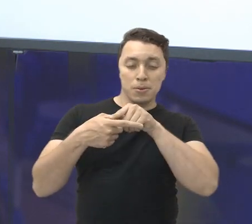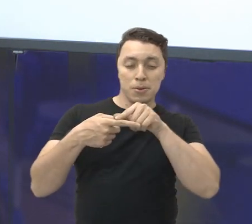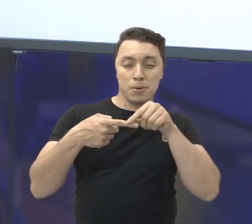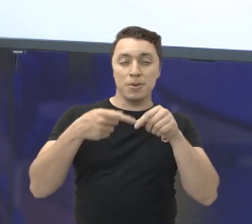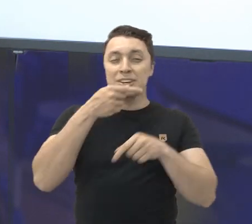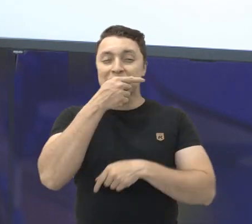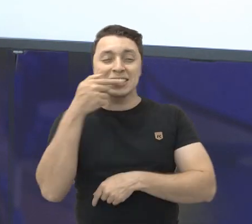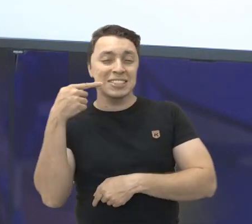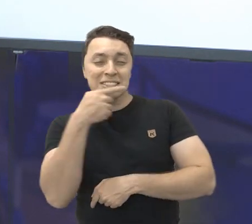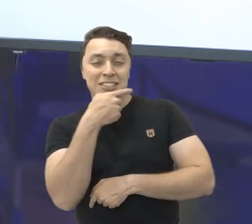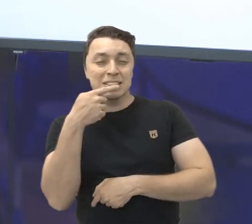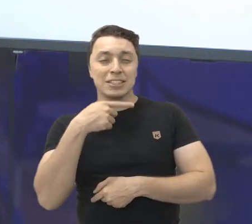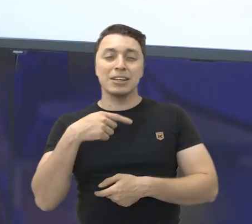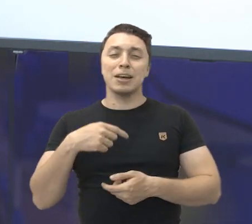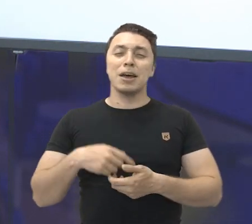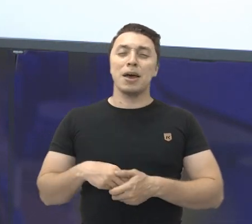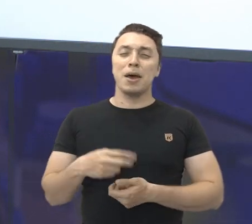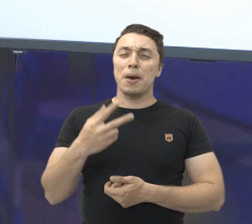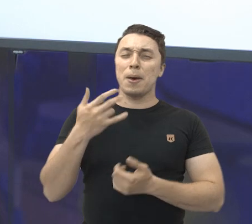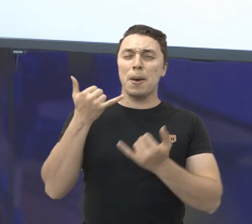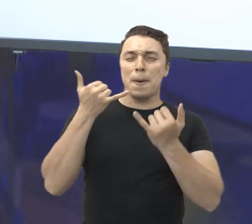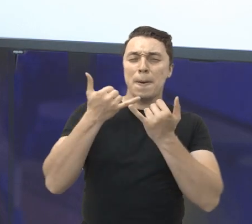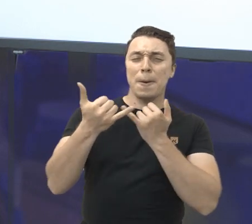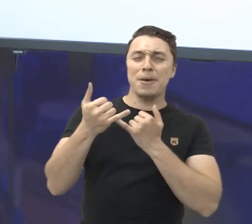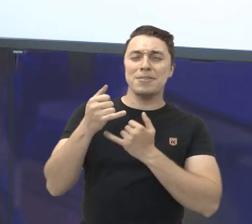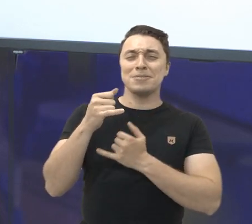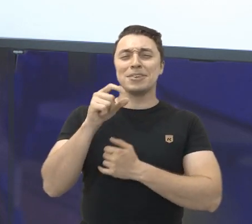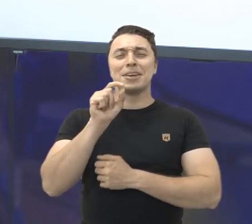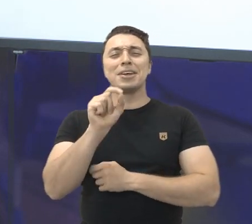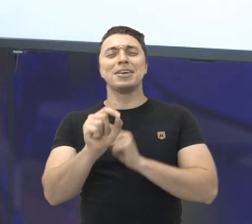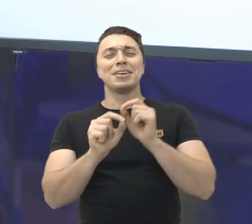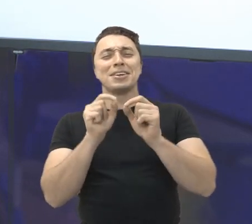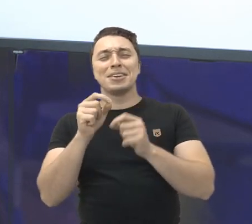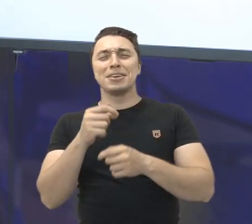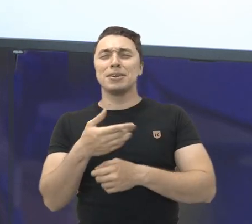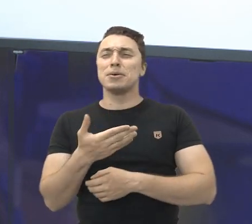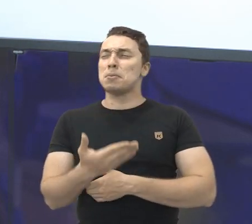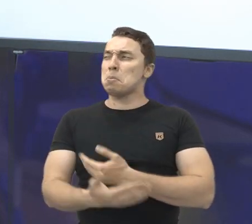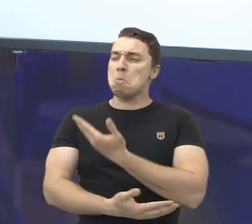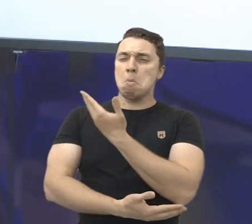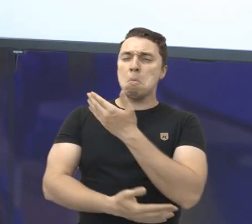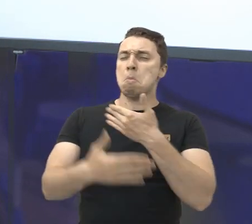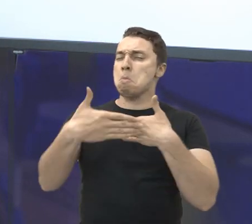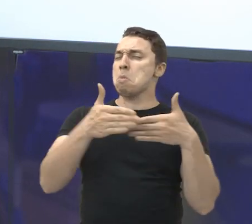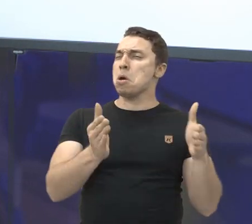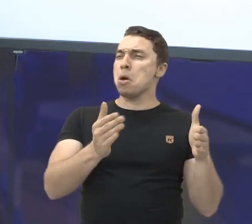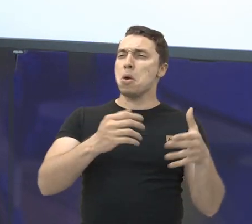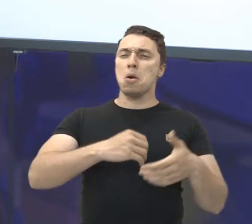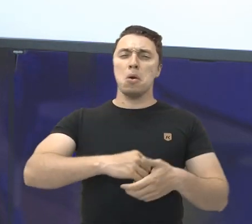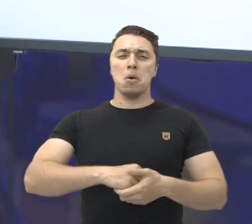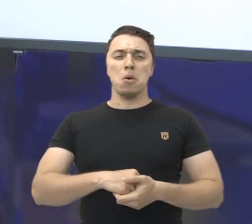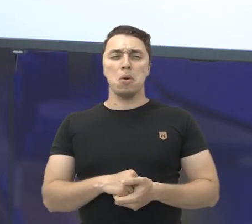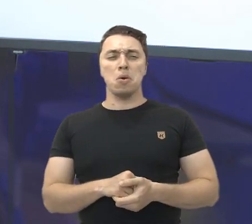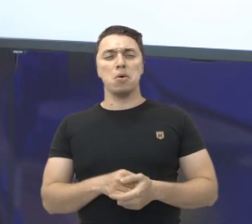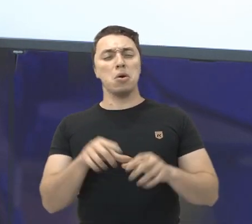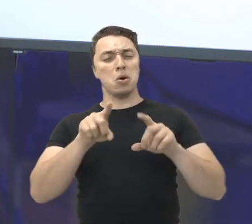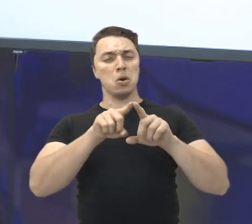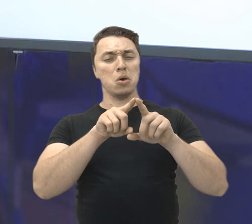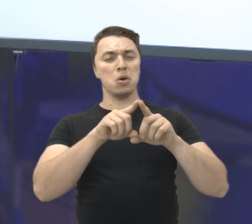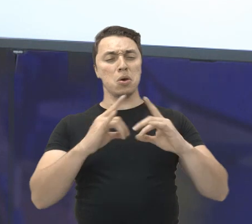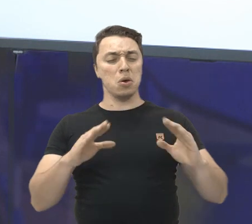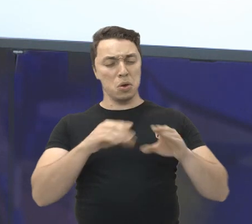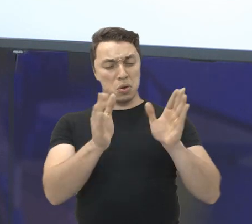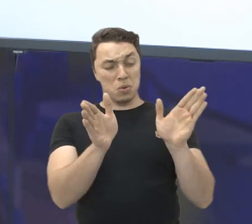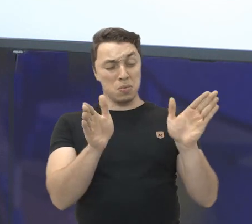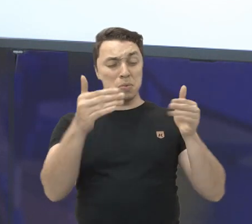você tem aí. Bem parecida com essa de tia Sara. Será que é um cubo? Um prisma? Ou é uma pirâmide?